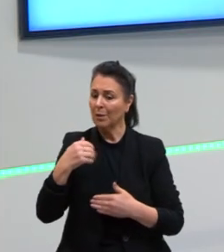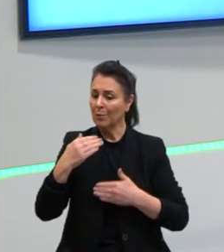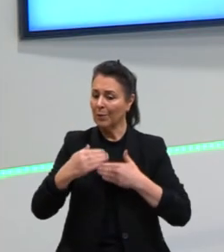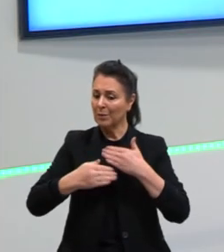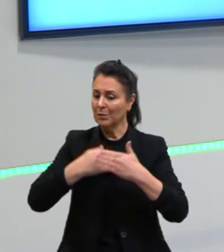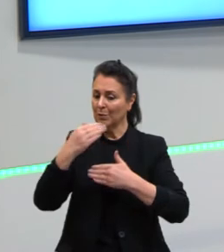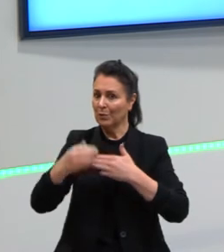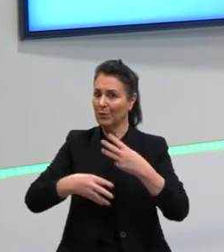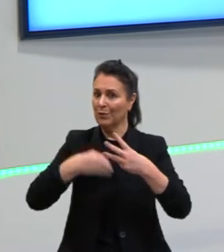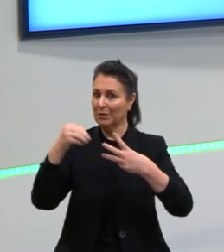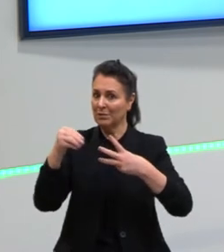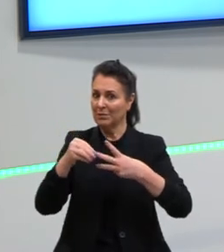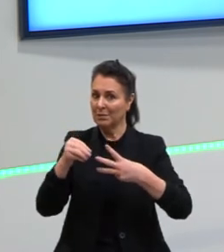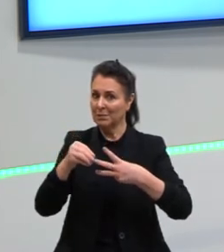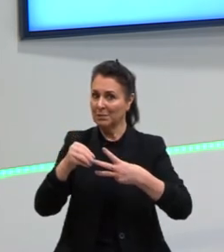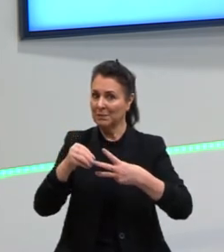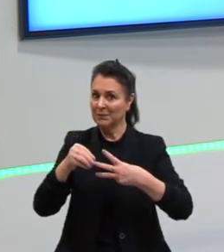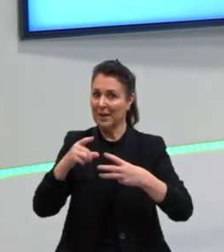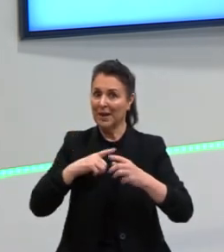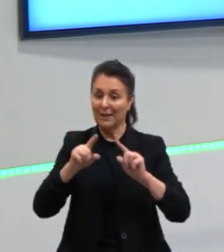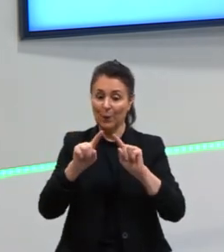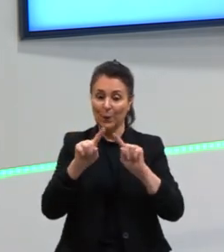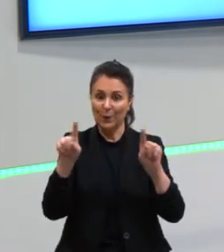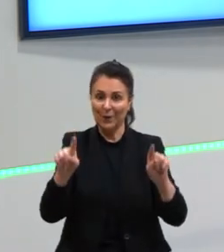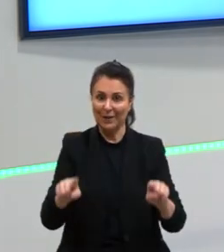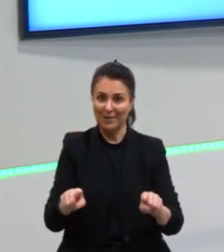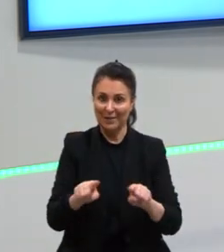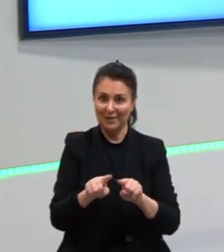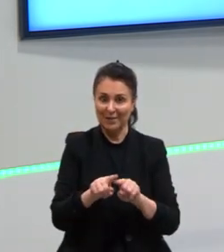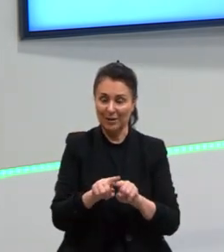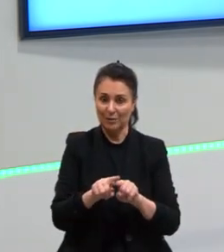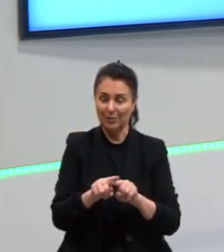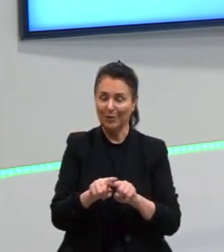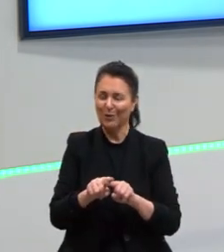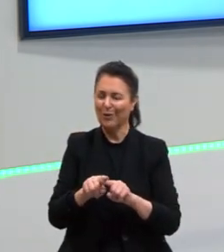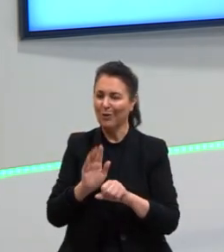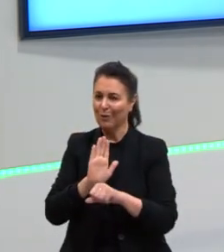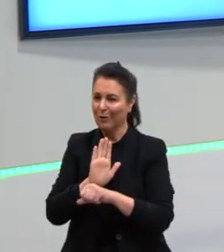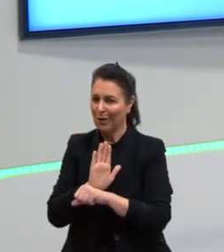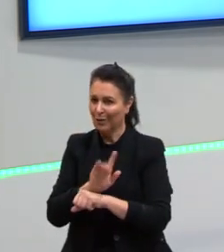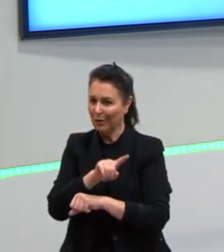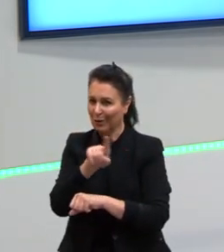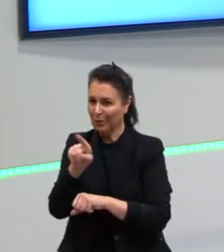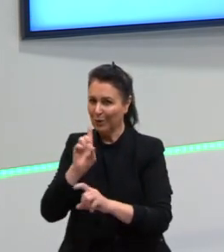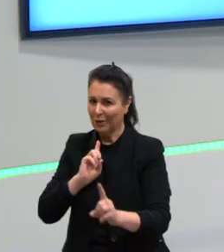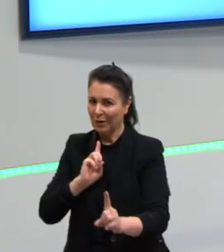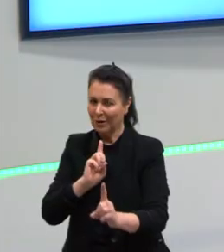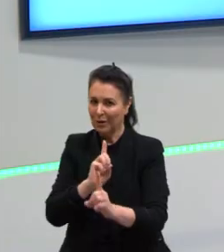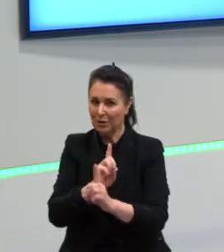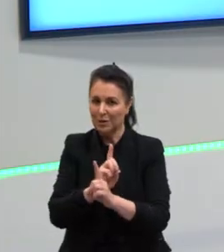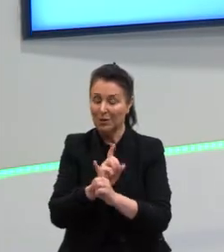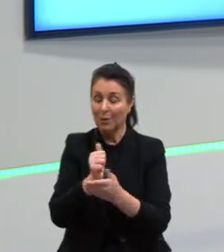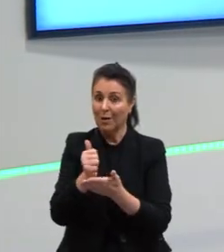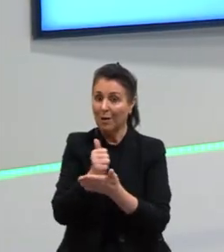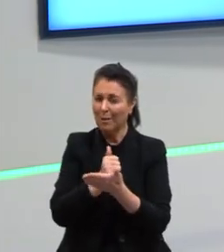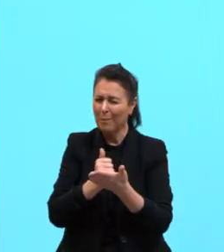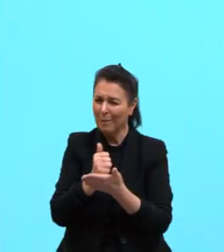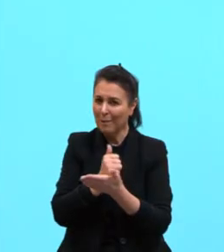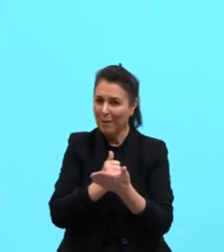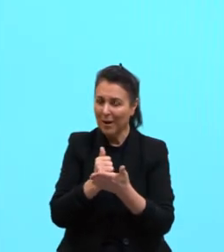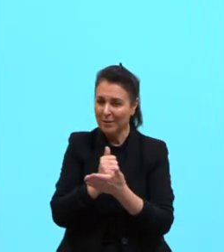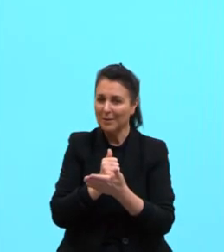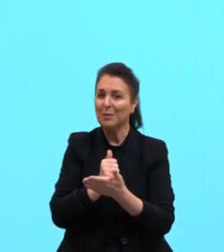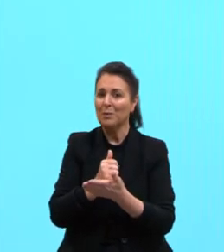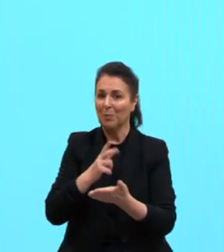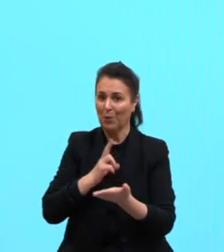celular? Aí tem um quadrinho aqui que vai nos ajudar. São os componentes básicos para a manutenção celular